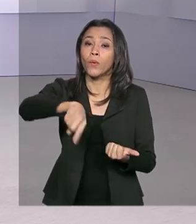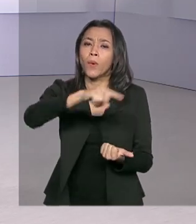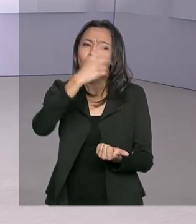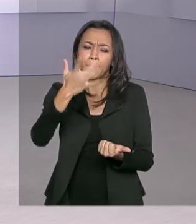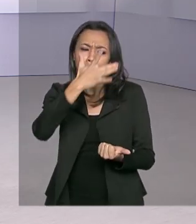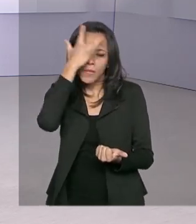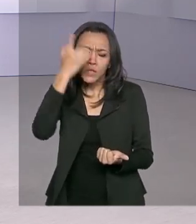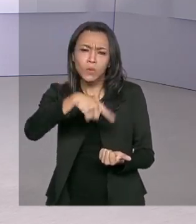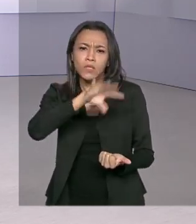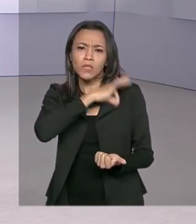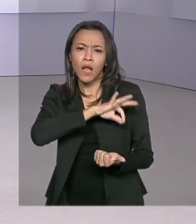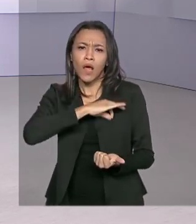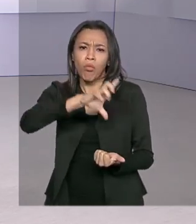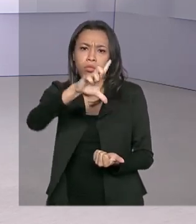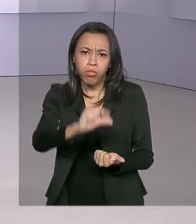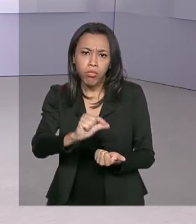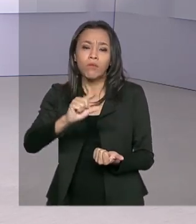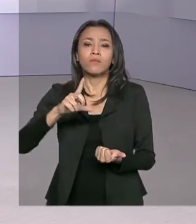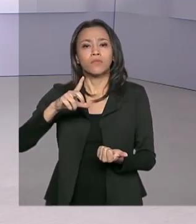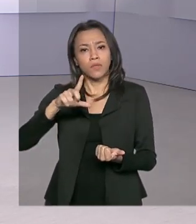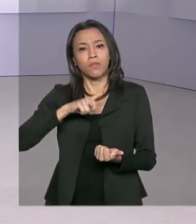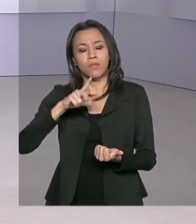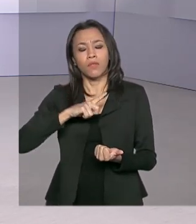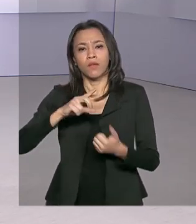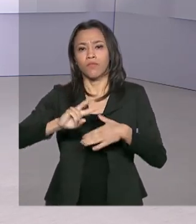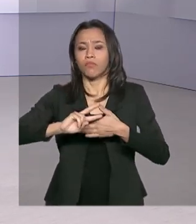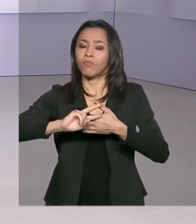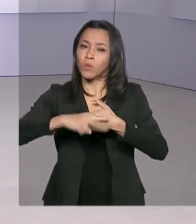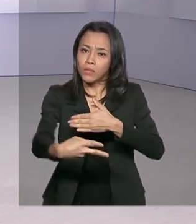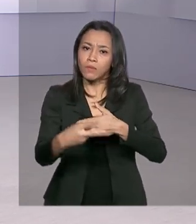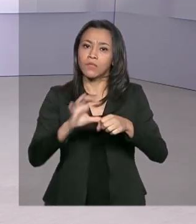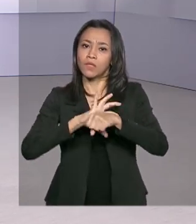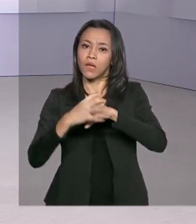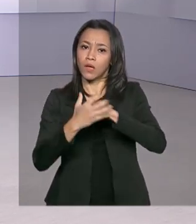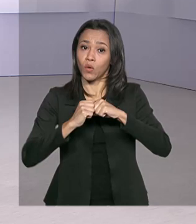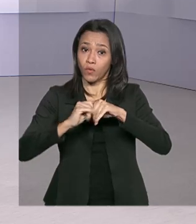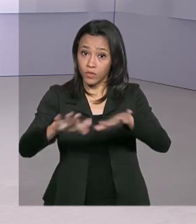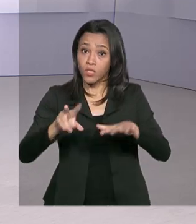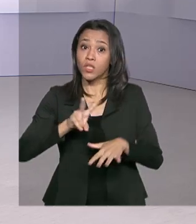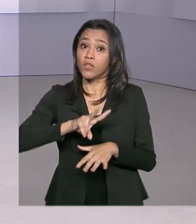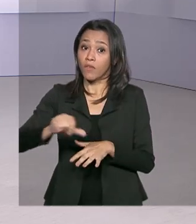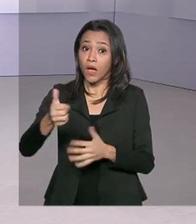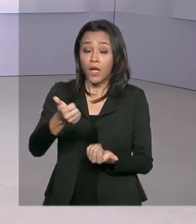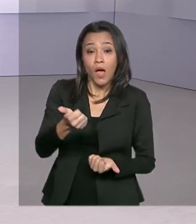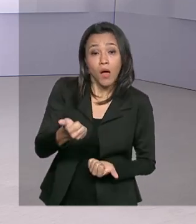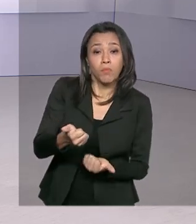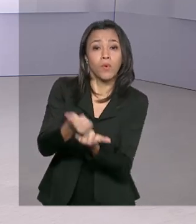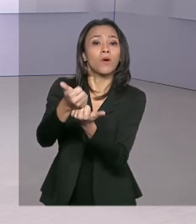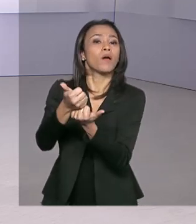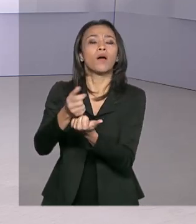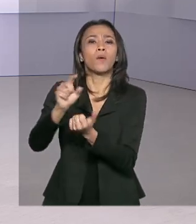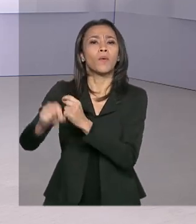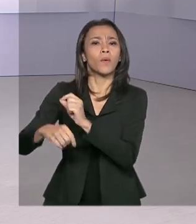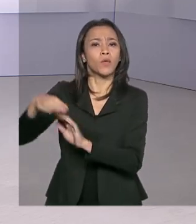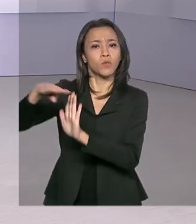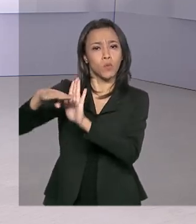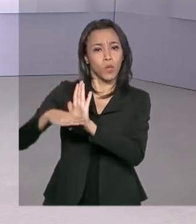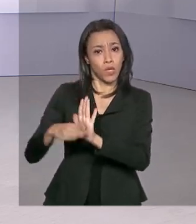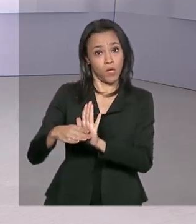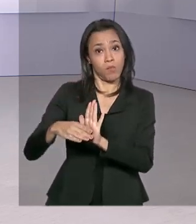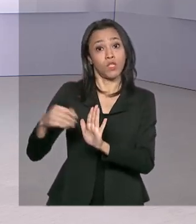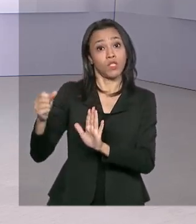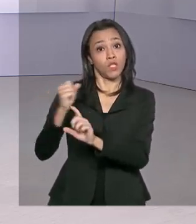afetadas pela Covid-19 e vão financiar parcialmente os benefícios oferecidos por programas sociais